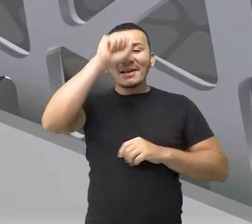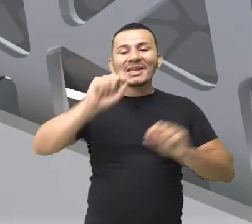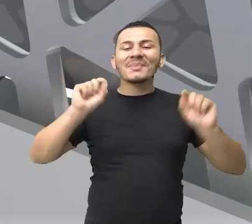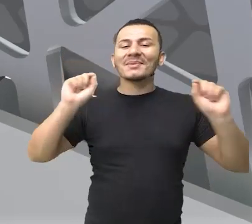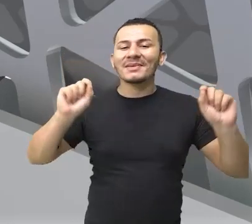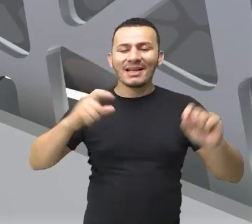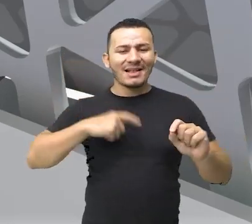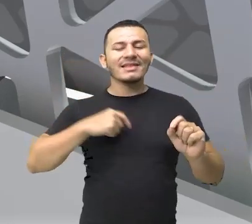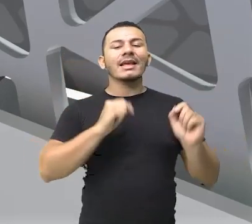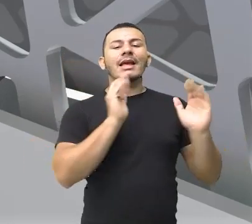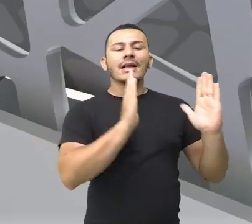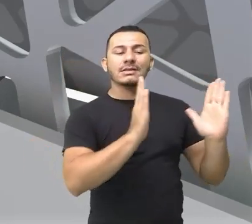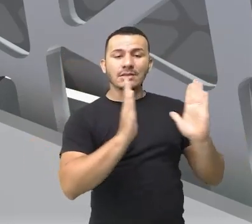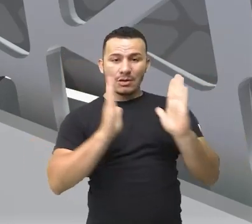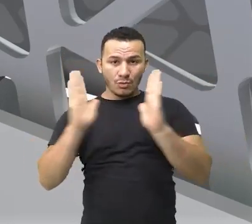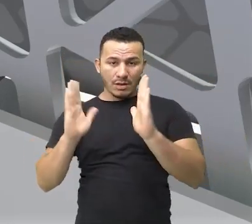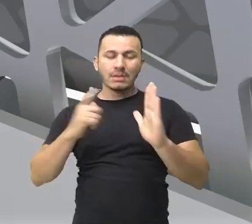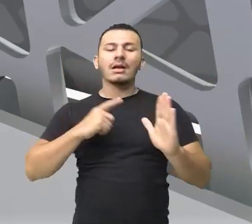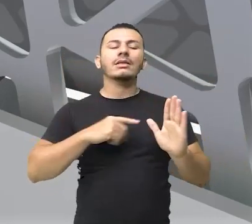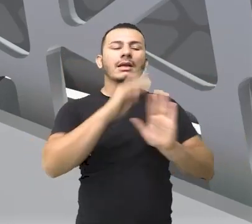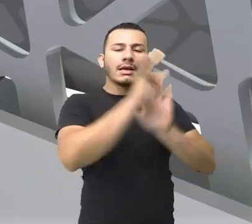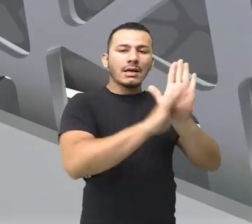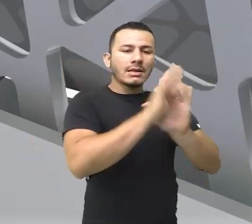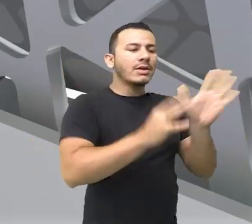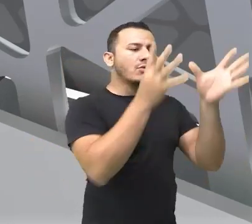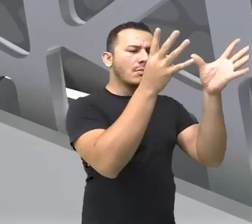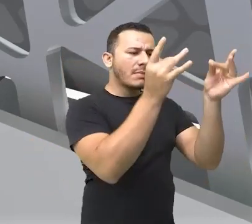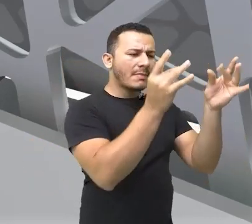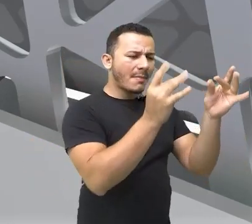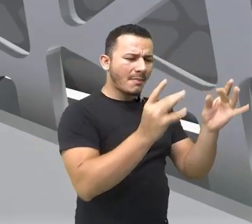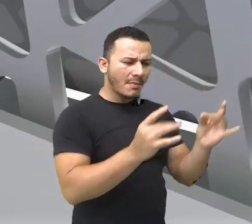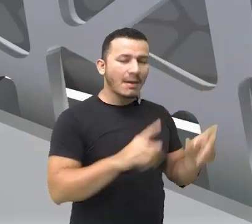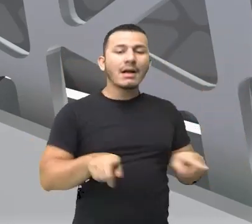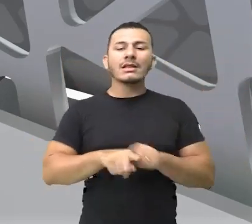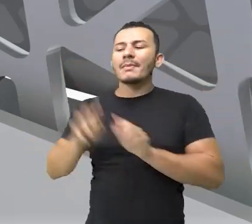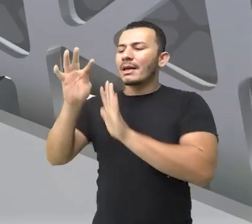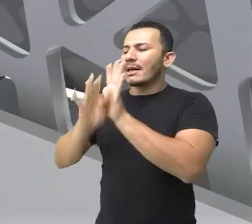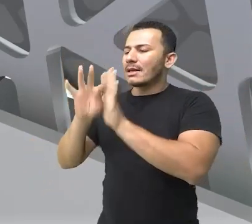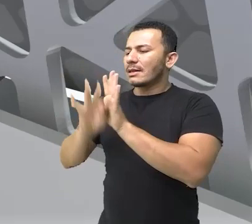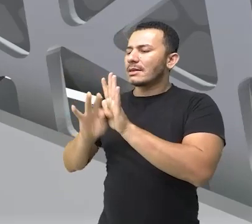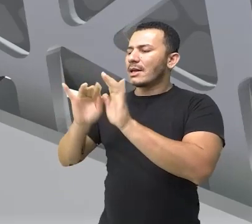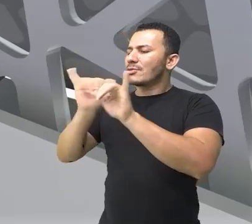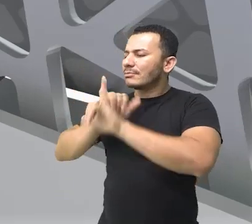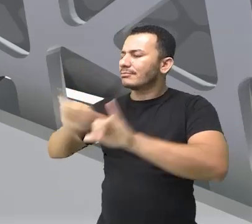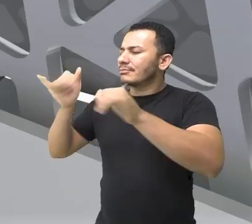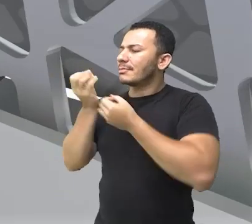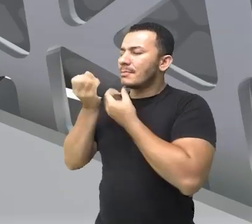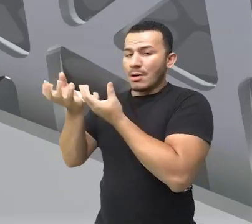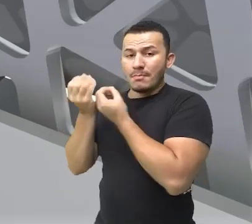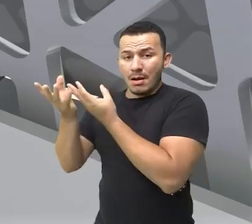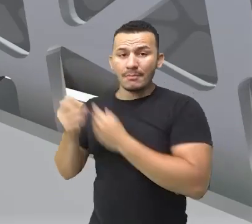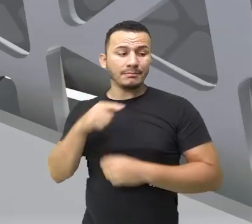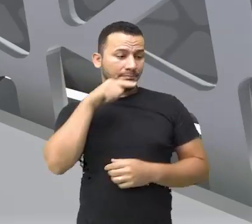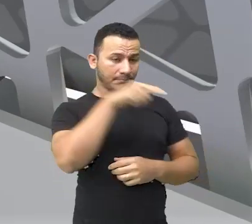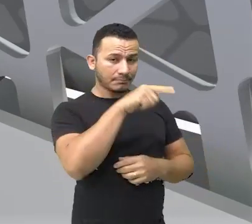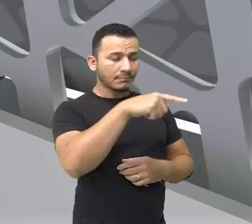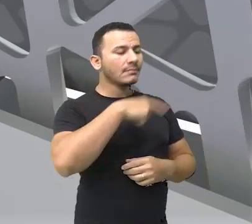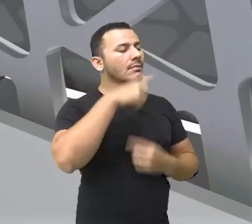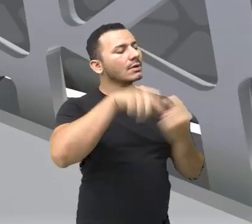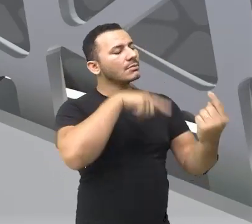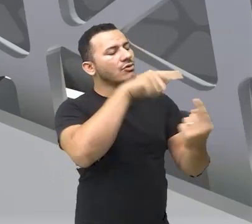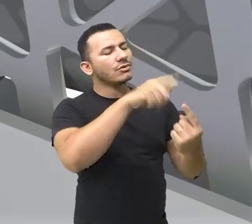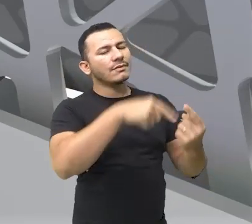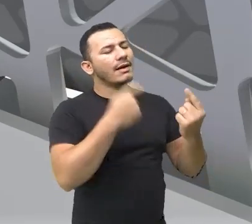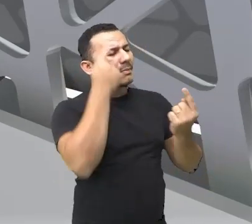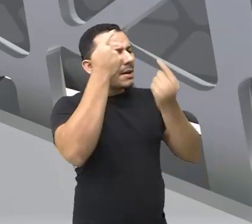Aprendemos as sequências, certo? Descritivas e também expositivas. Vimos que as sequências descritivas procuram